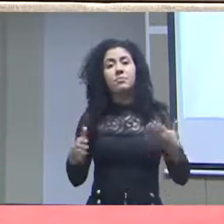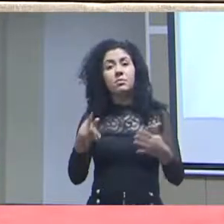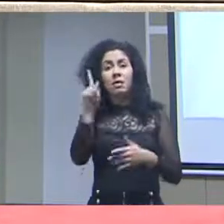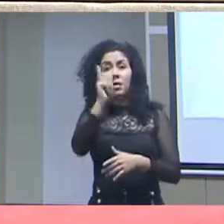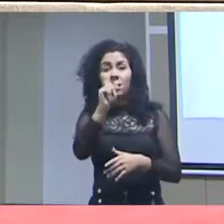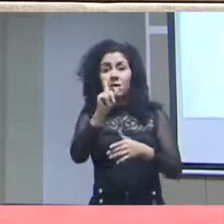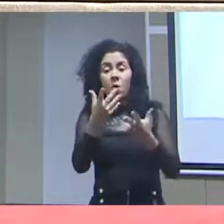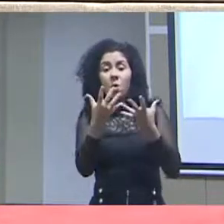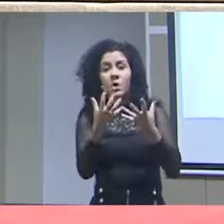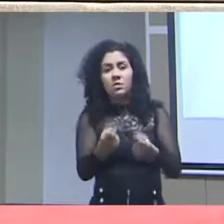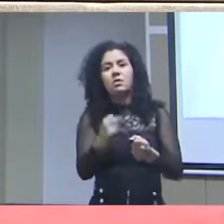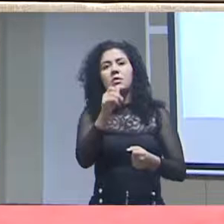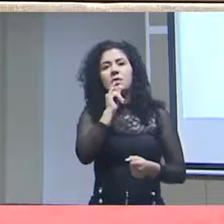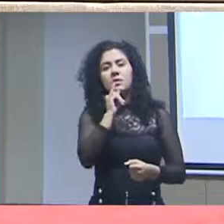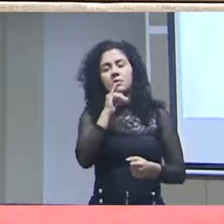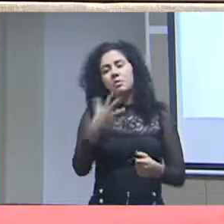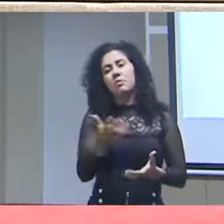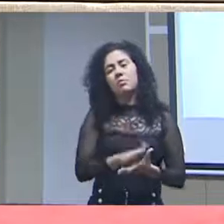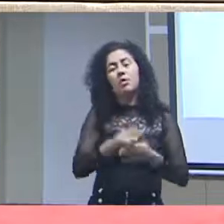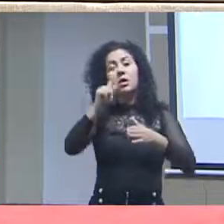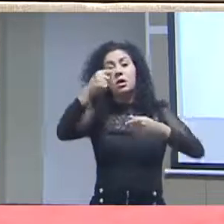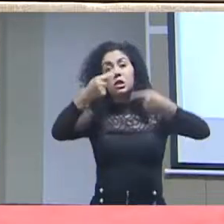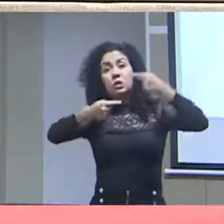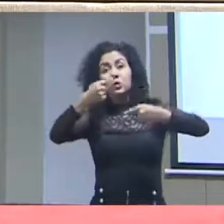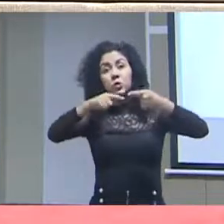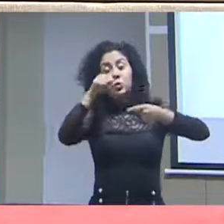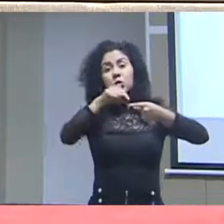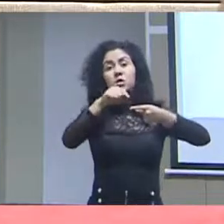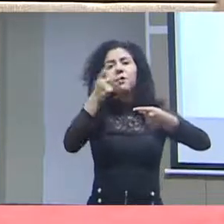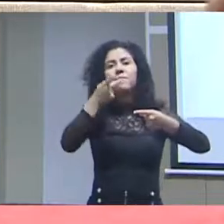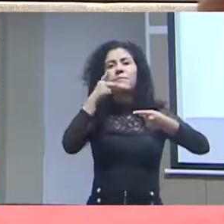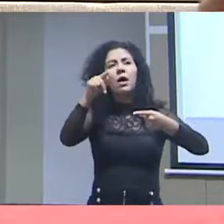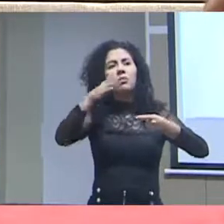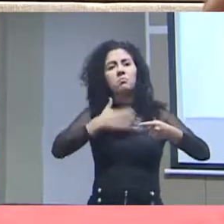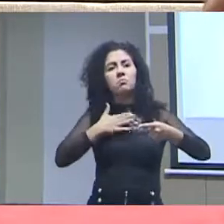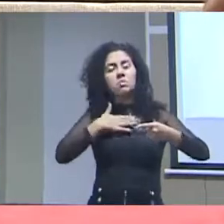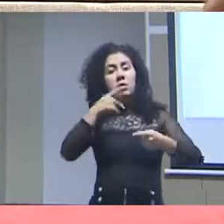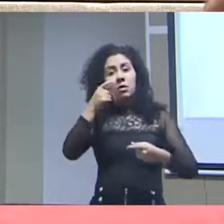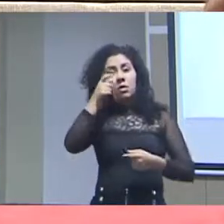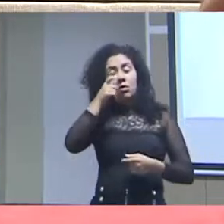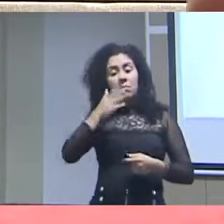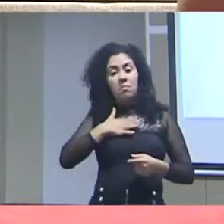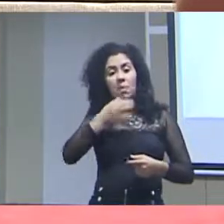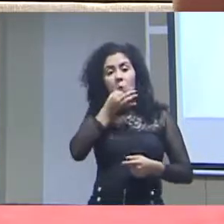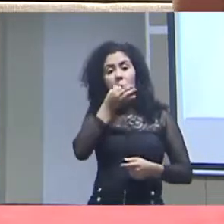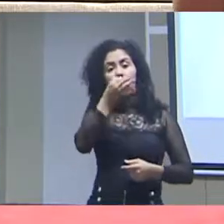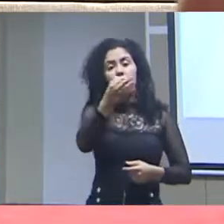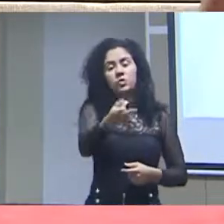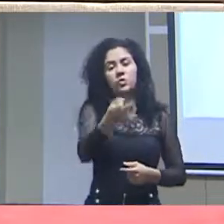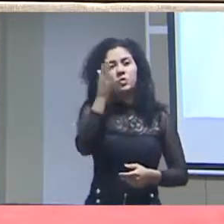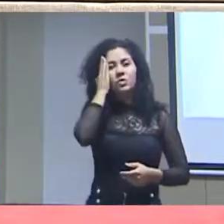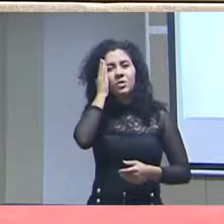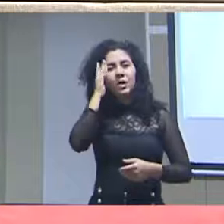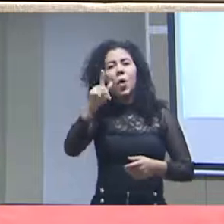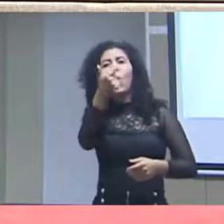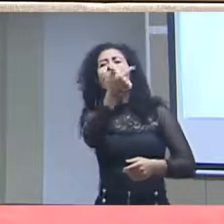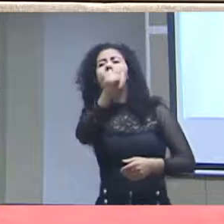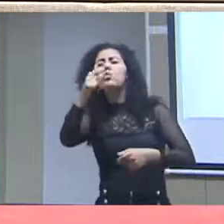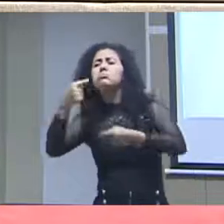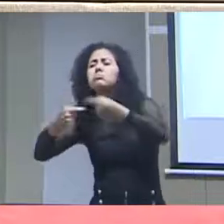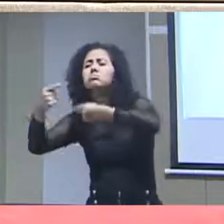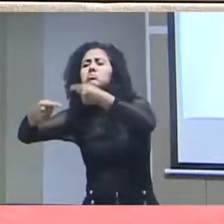Ela não permitia ou ela induzia uma discussão a partir de um ponto de vista. e ela não gerava outras